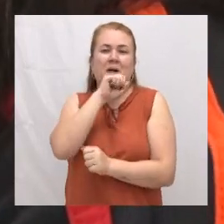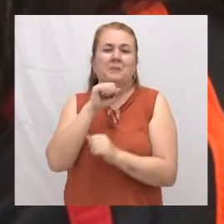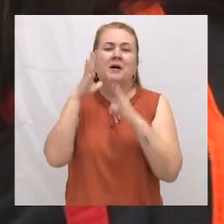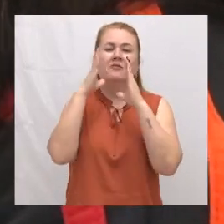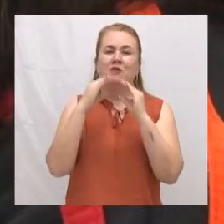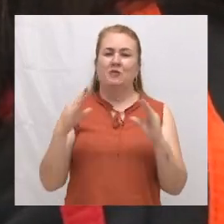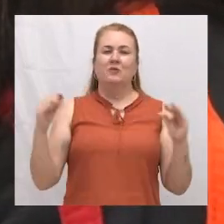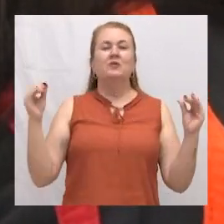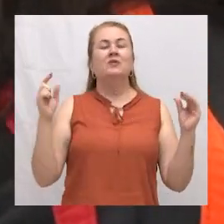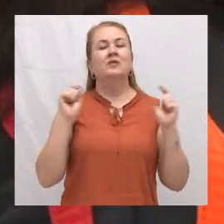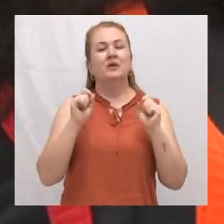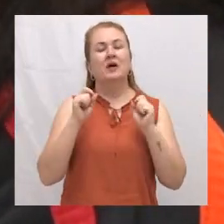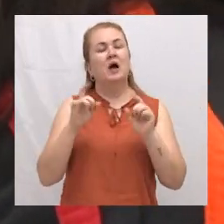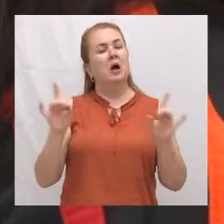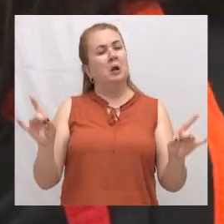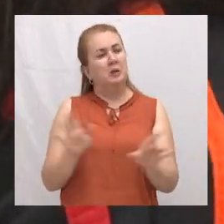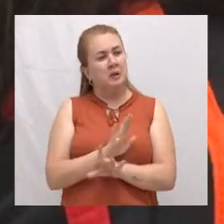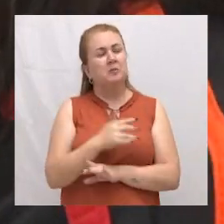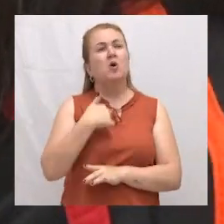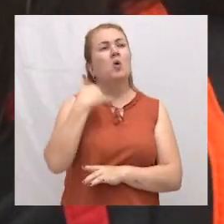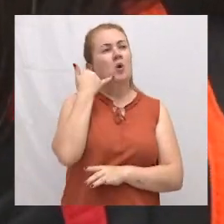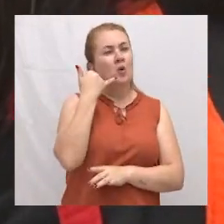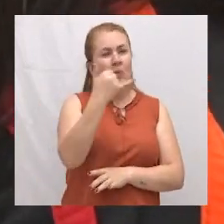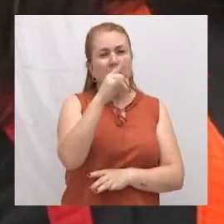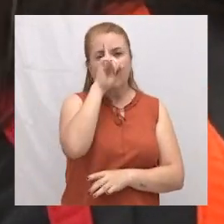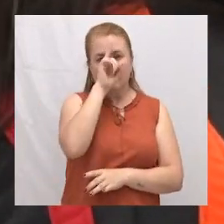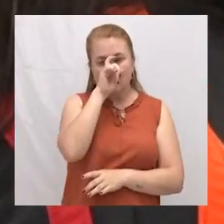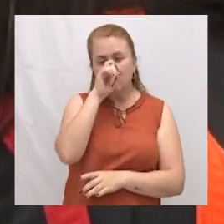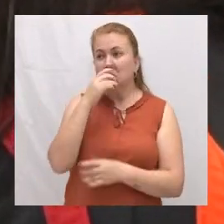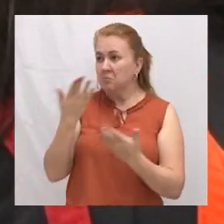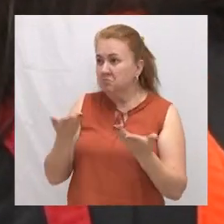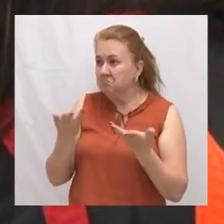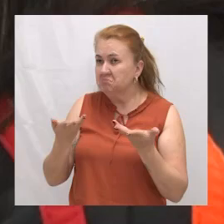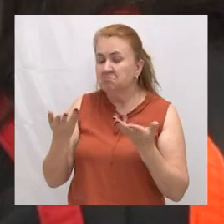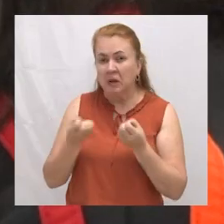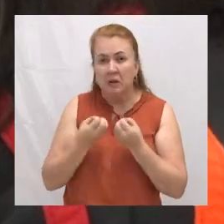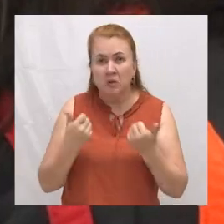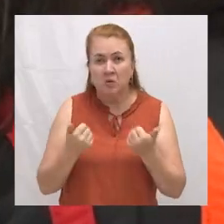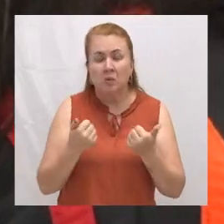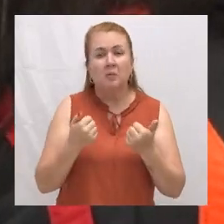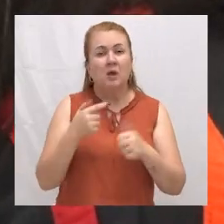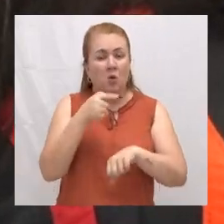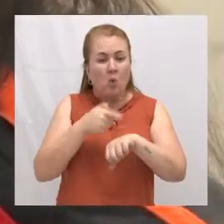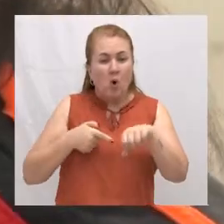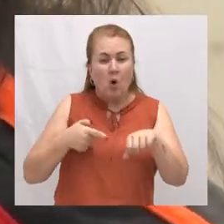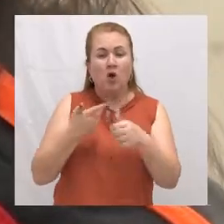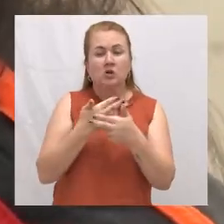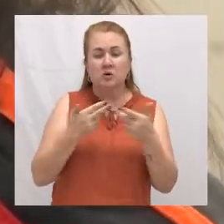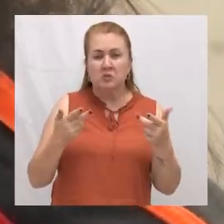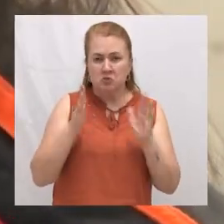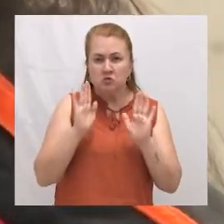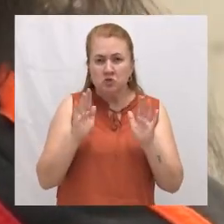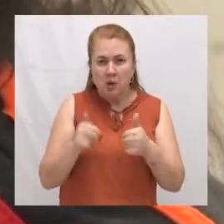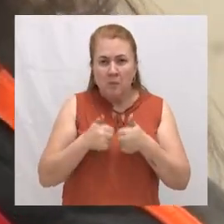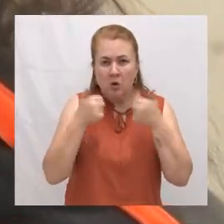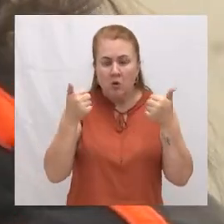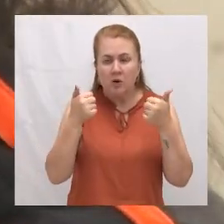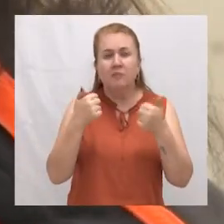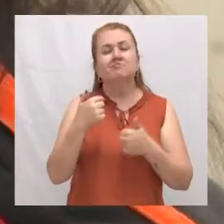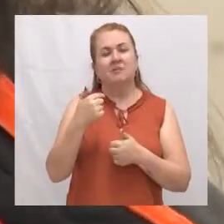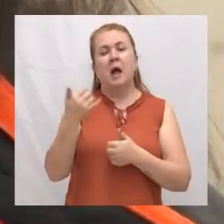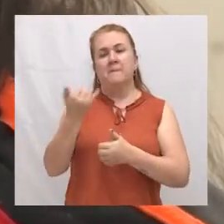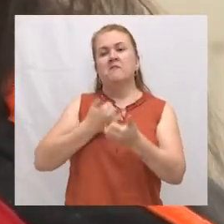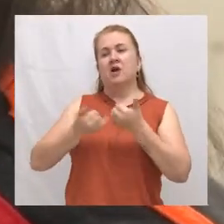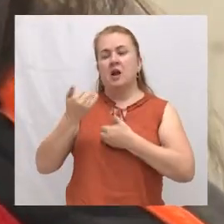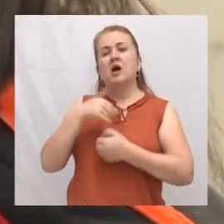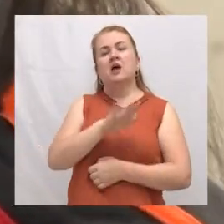quando passou, eu liguei no hospital para saber como que a criança estava, como que estava o corte, tudo. Aí, eu fui informada que a criança